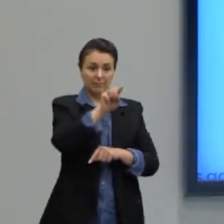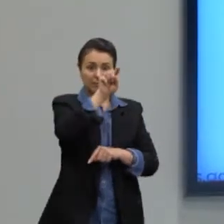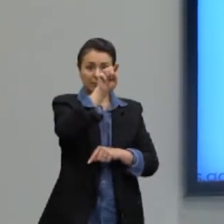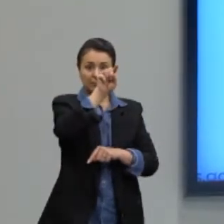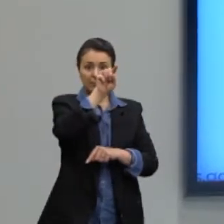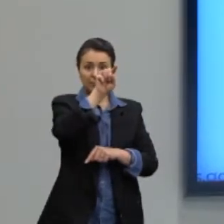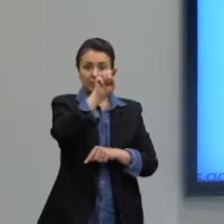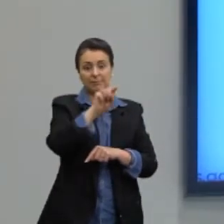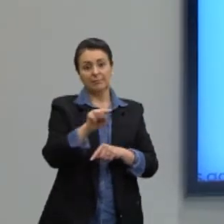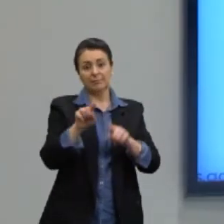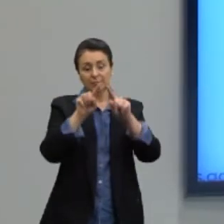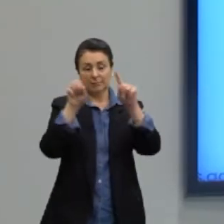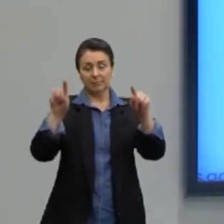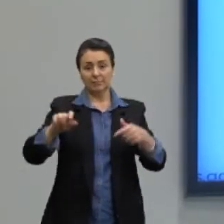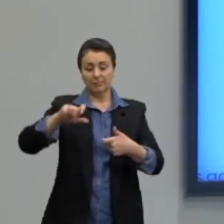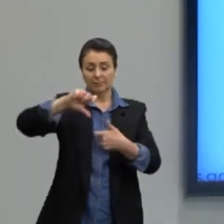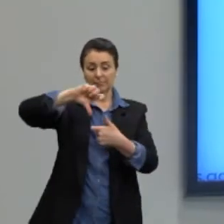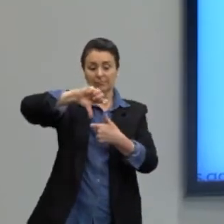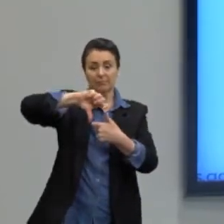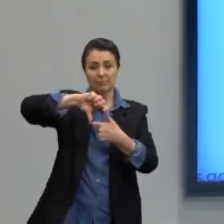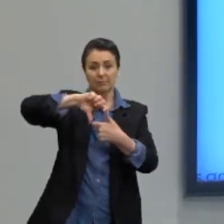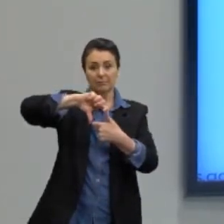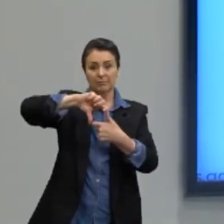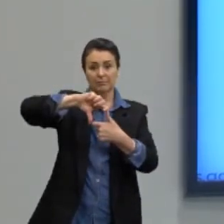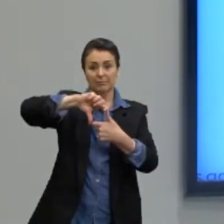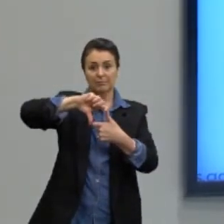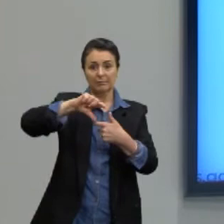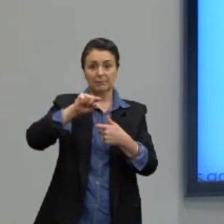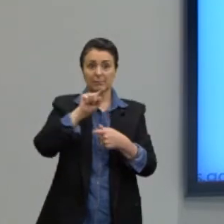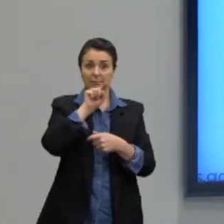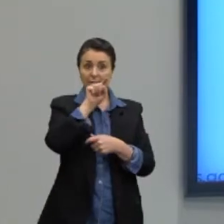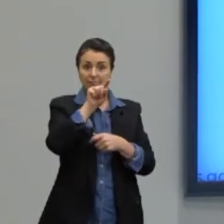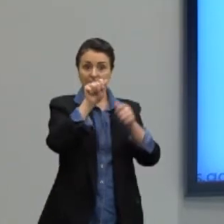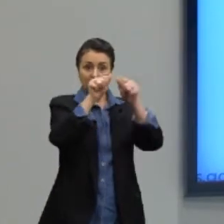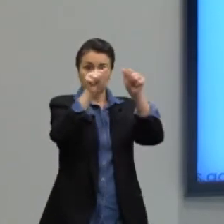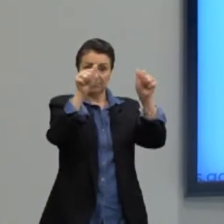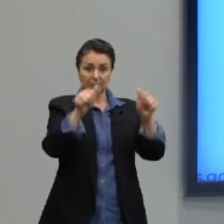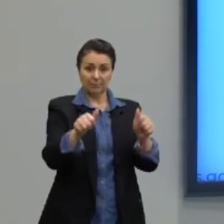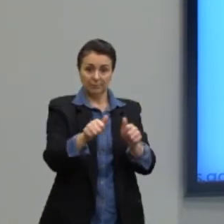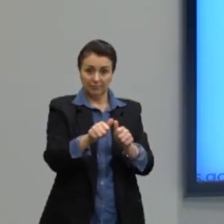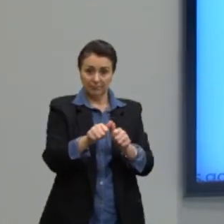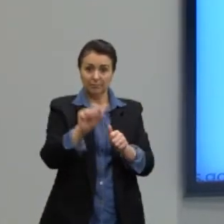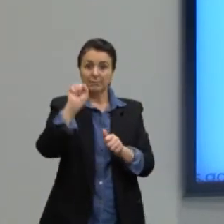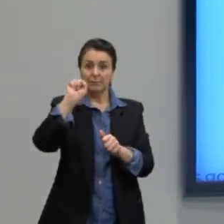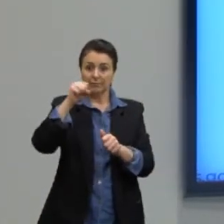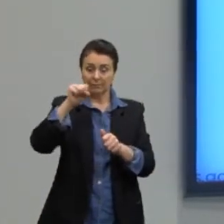essa região poligonal. Então, esta figura é um poliedro.